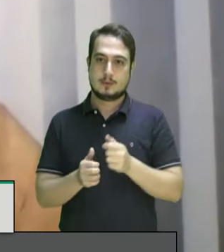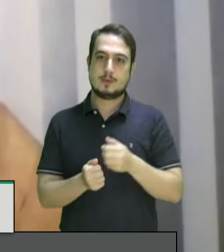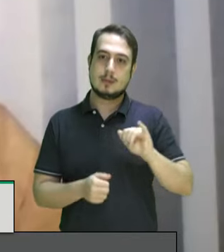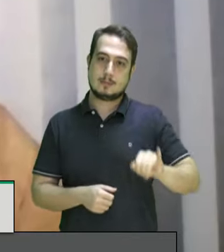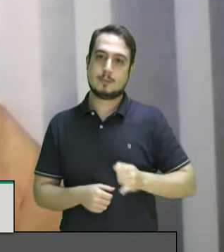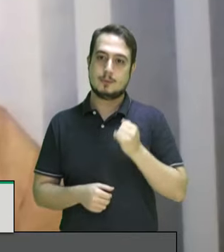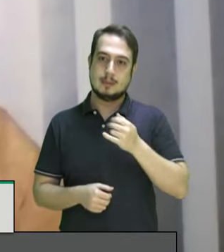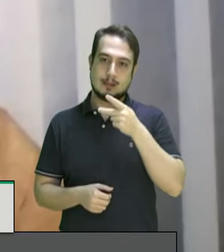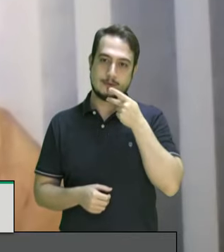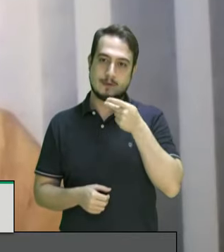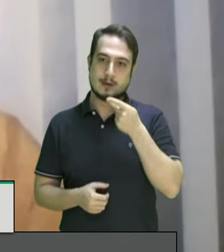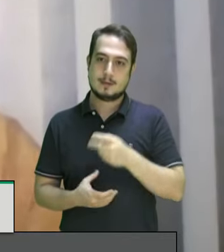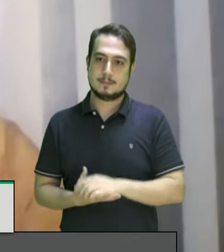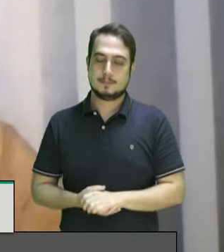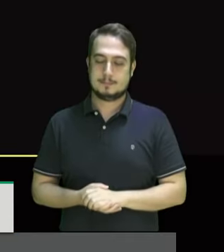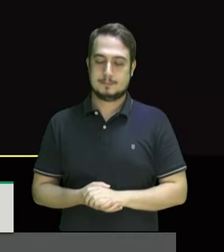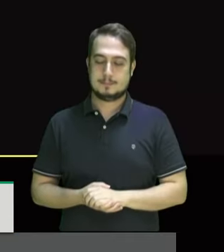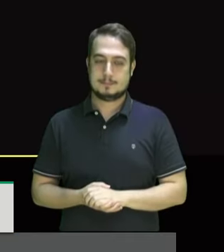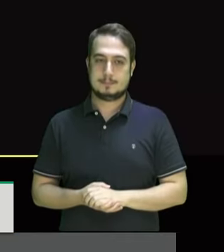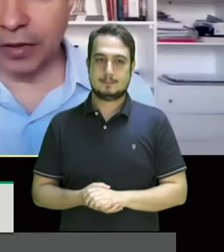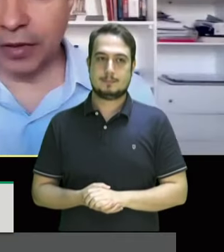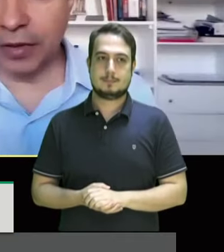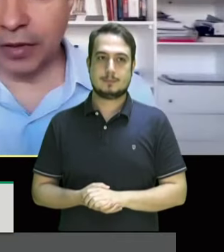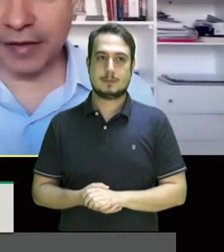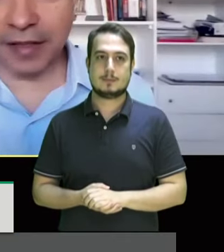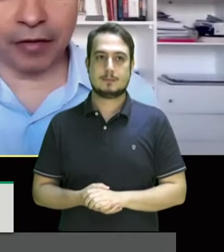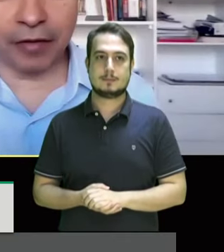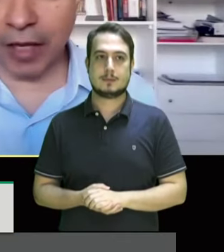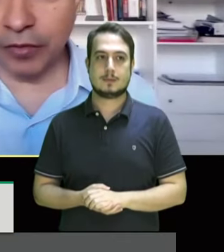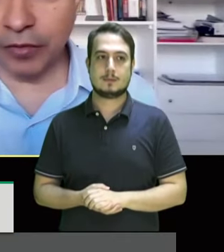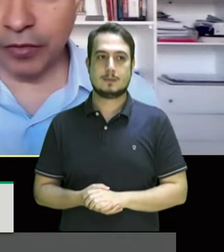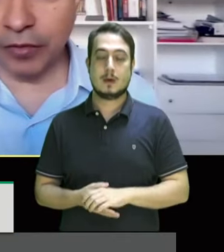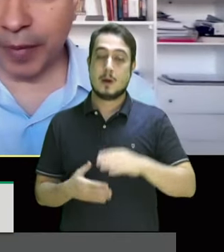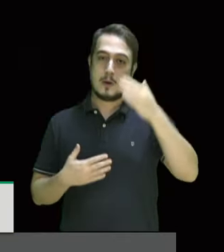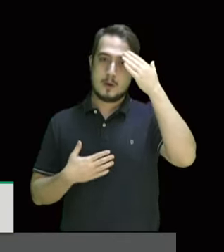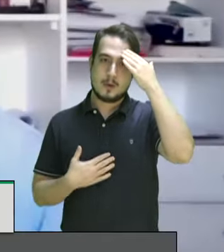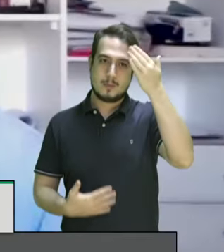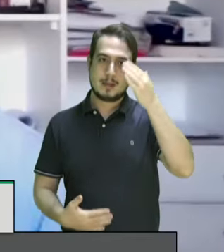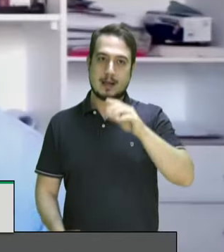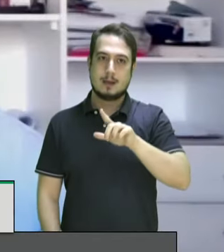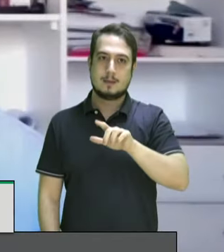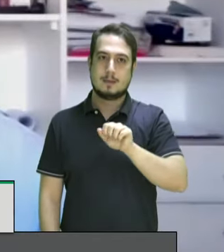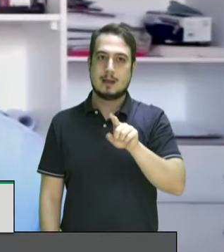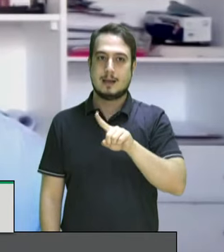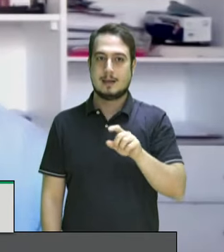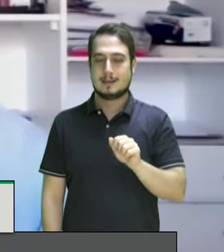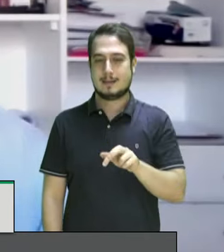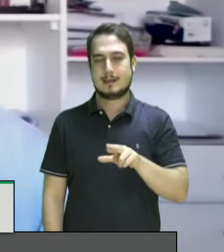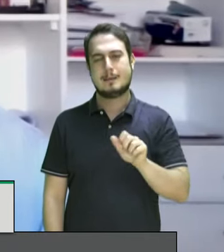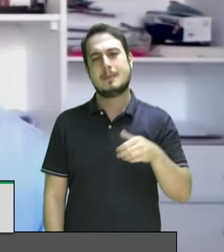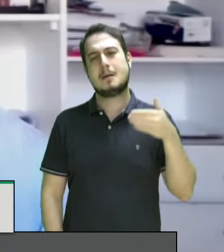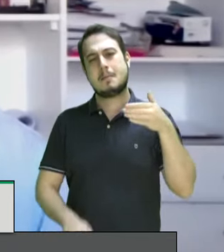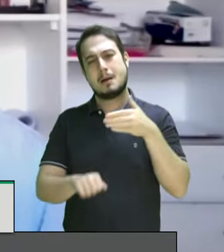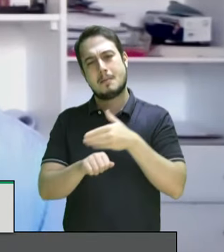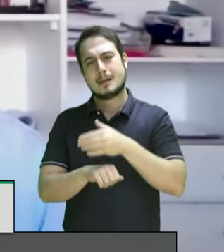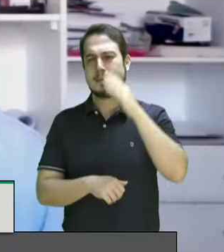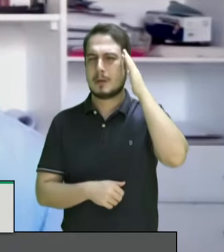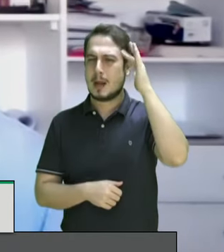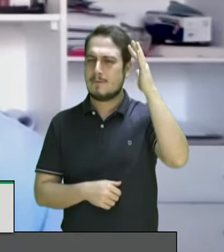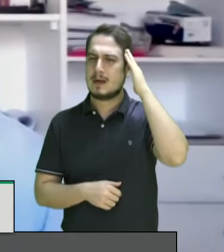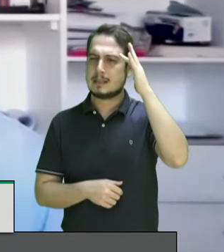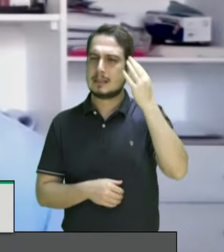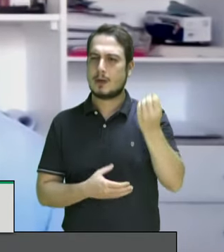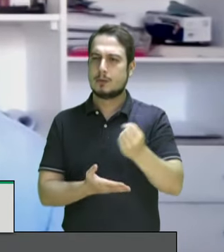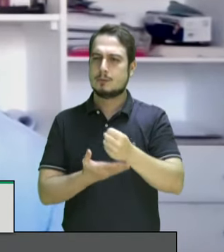oportunidade de falar muito obrigado Lázaro Carvalho pela participação pela reflexão que traz